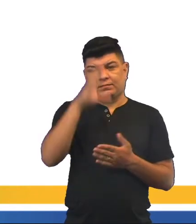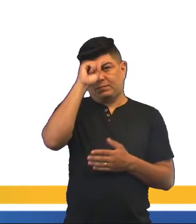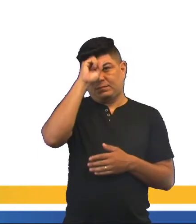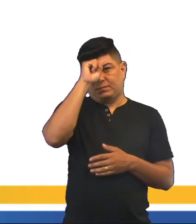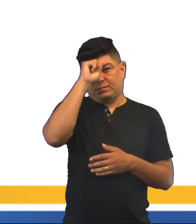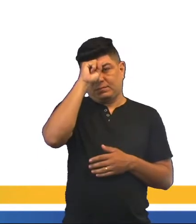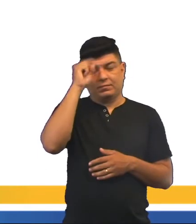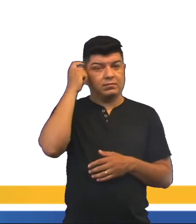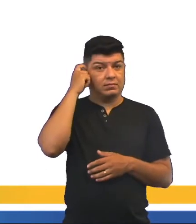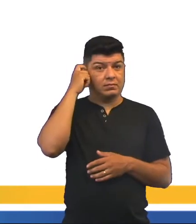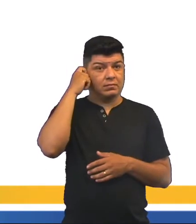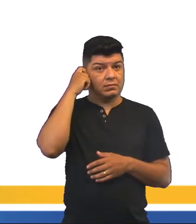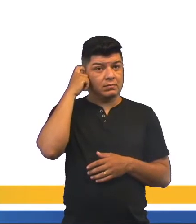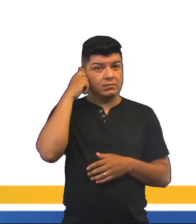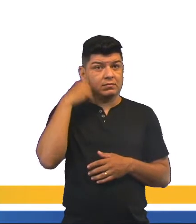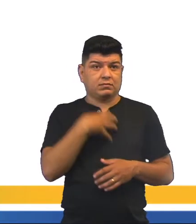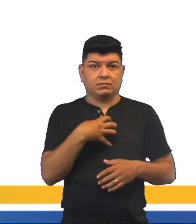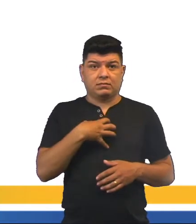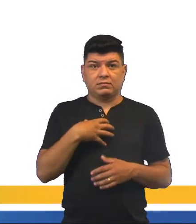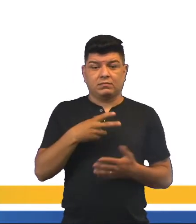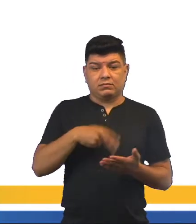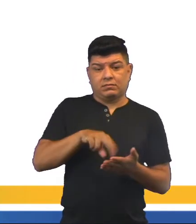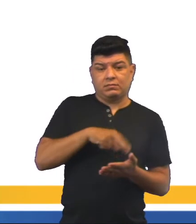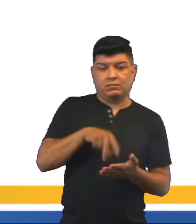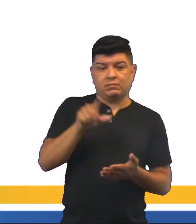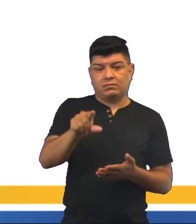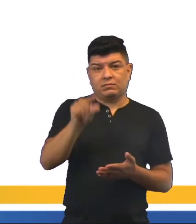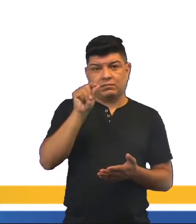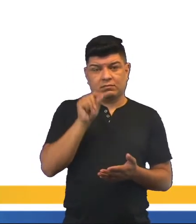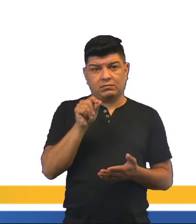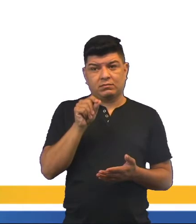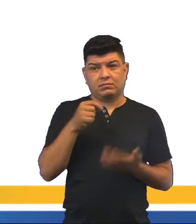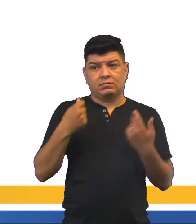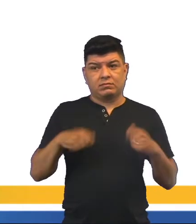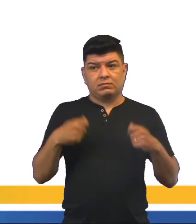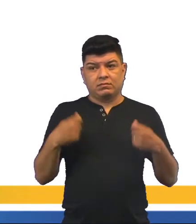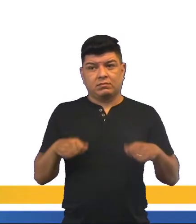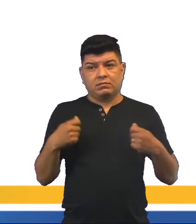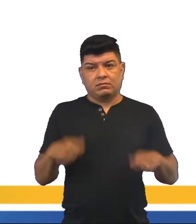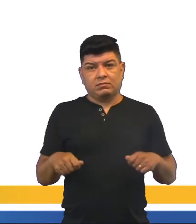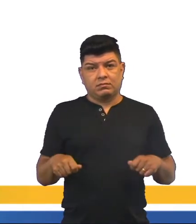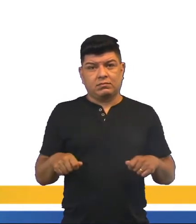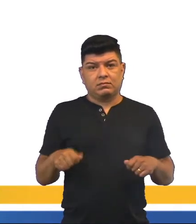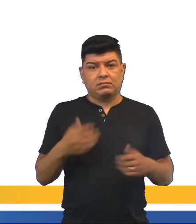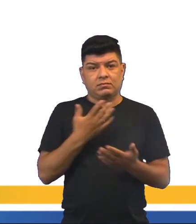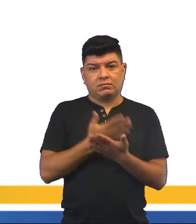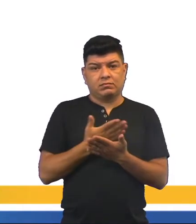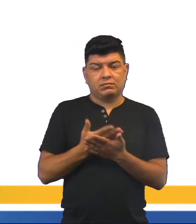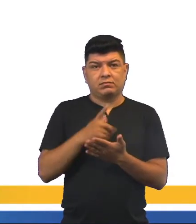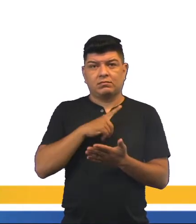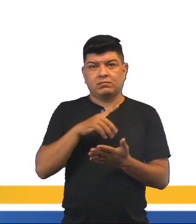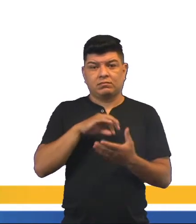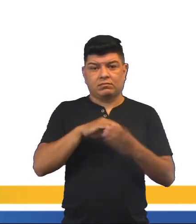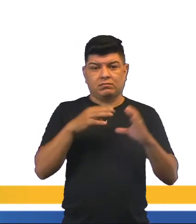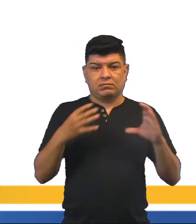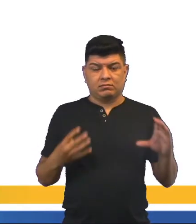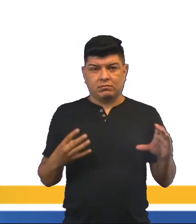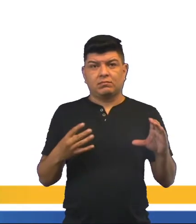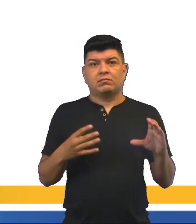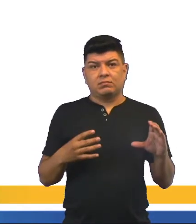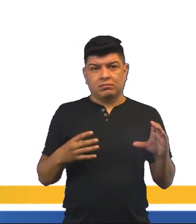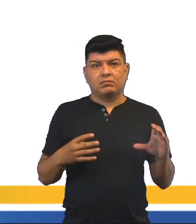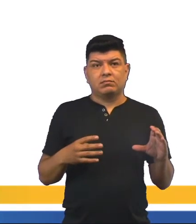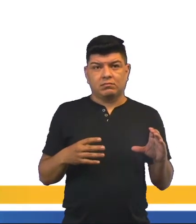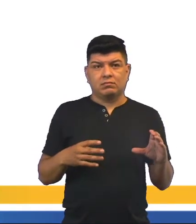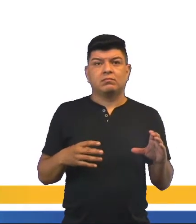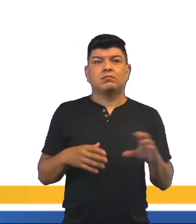aprendizado, seja o qual for o estilo de dança, escolhido a necessidade, que as aulas possuam um caráter lúdico, né?